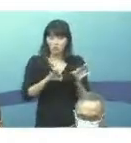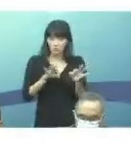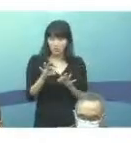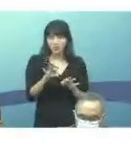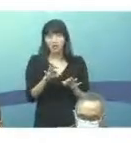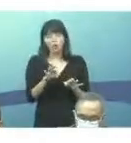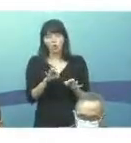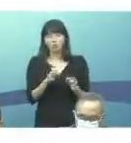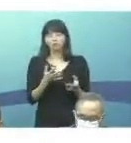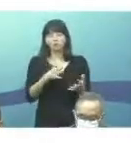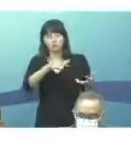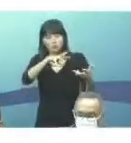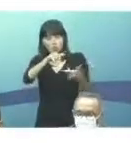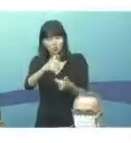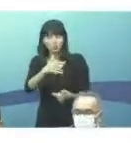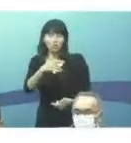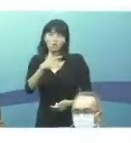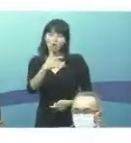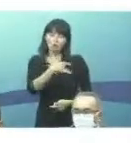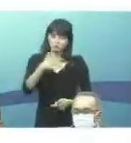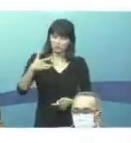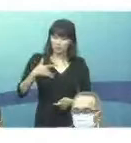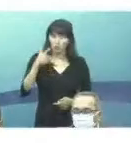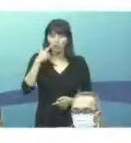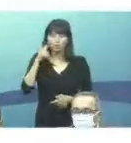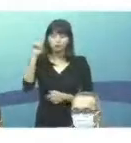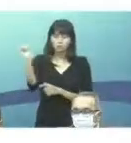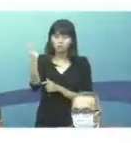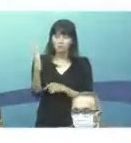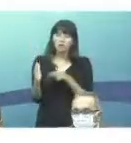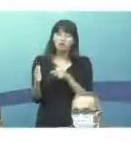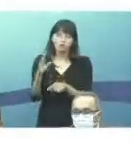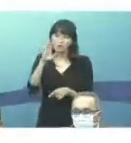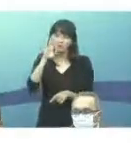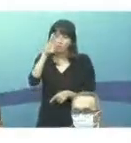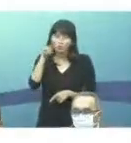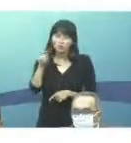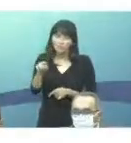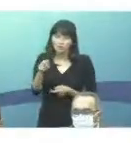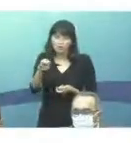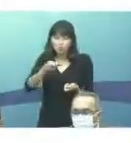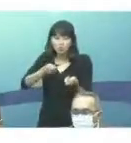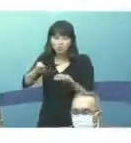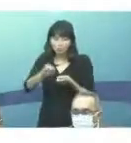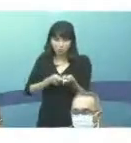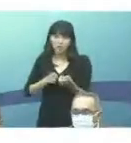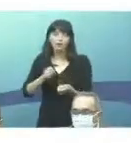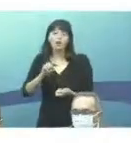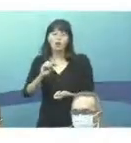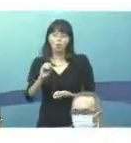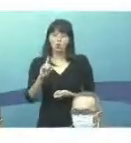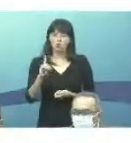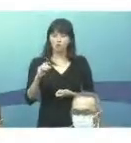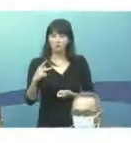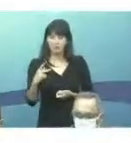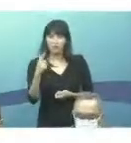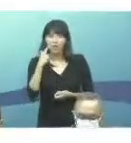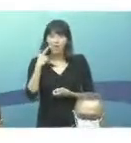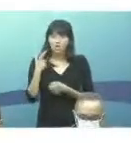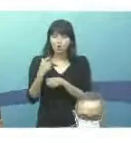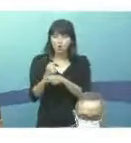considera o Brasil como um país prioritário, obviamente, para o controle da TB, e os números vão mostrar por que